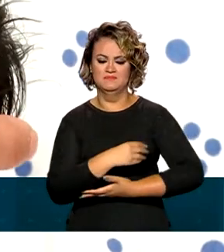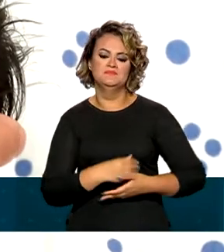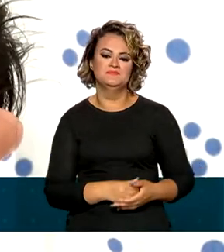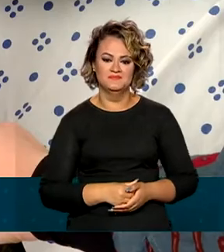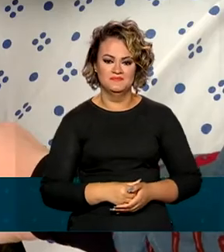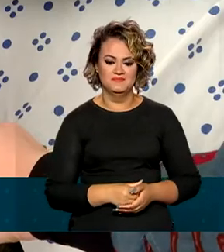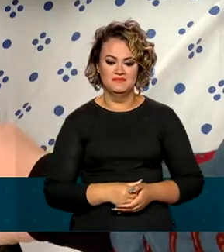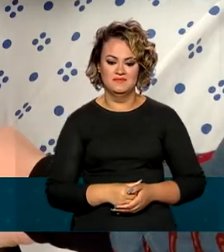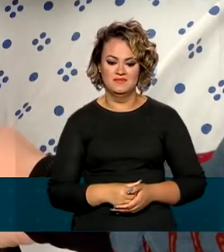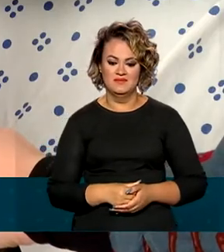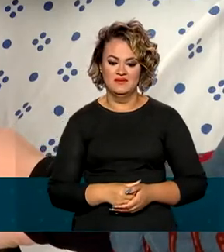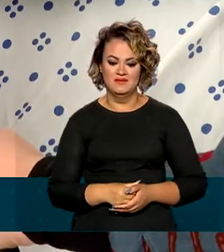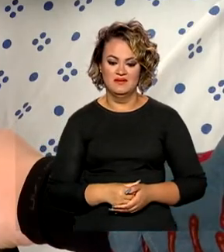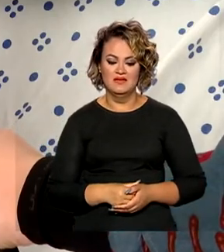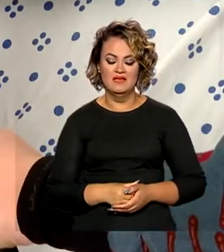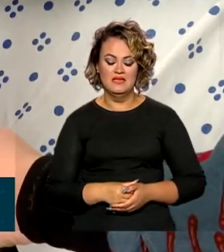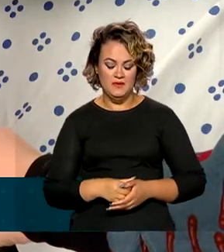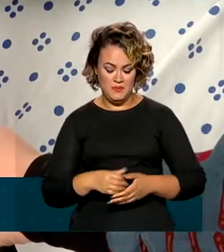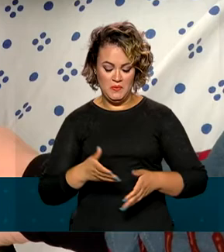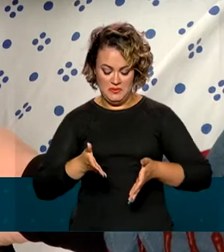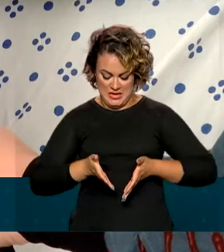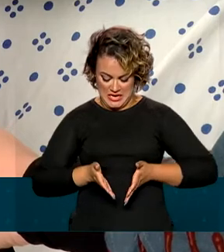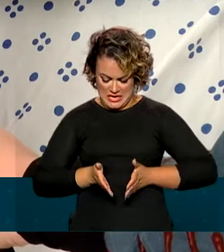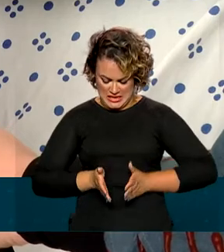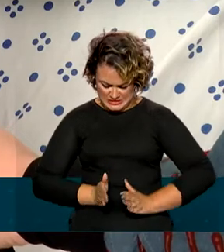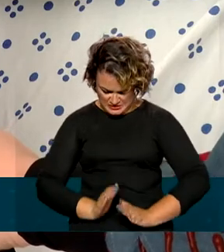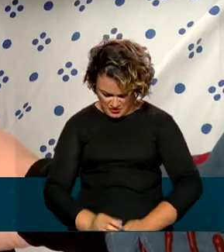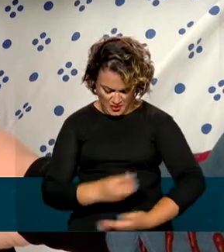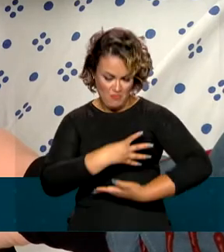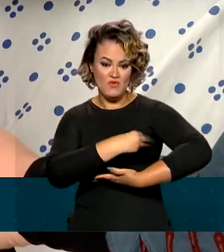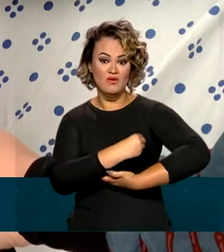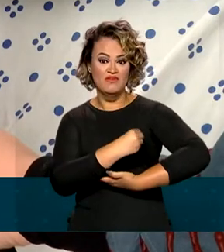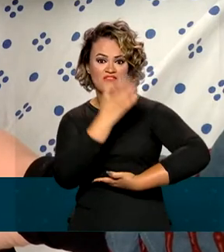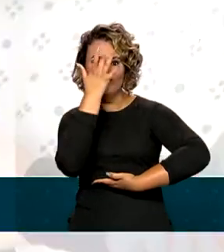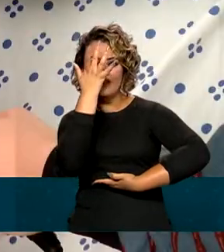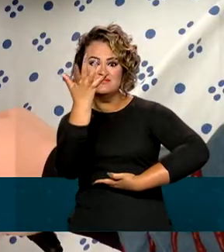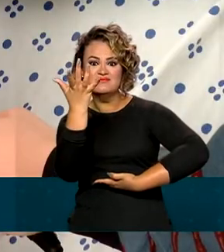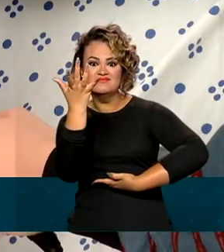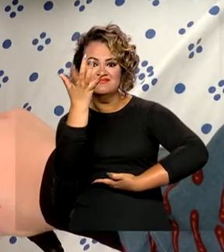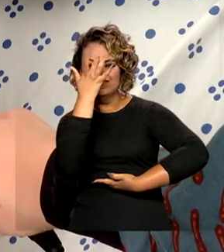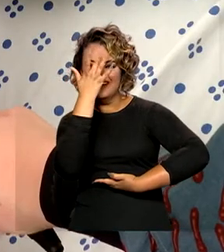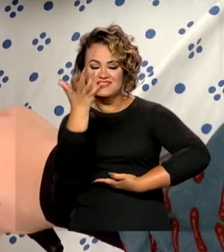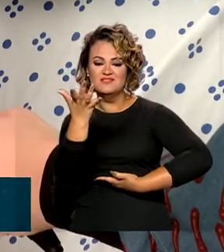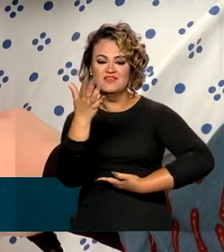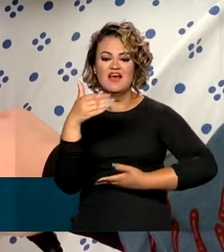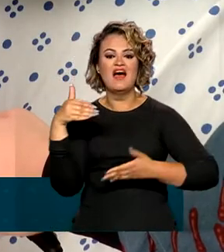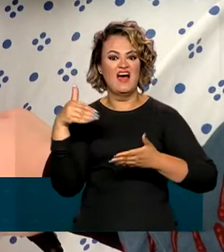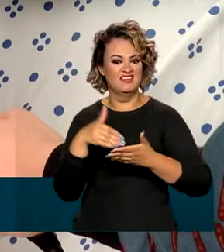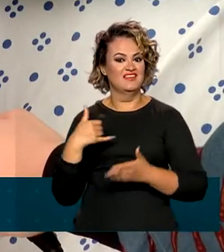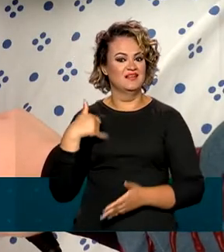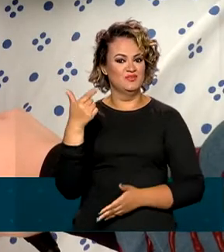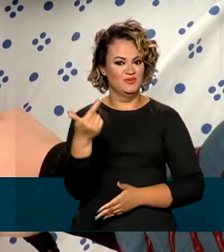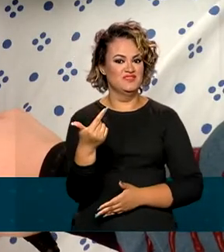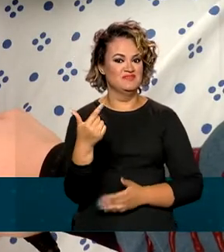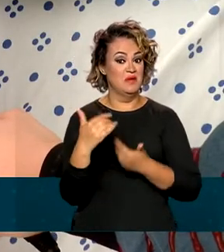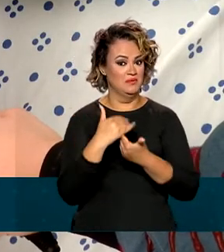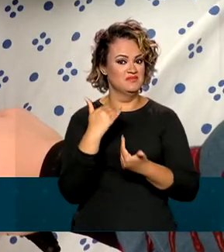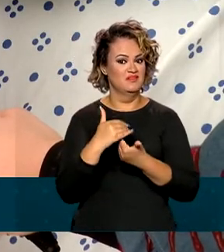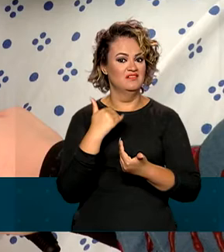o seu bebê. De primeira, quando ele veio, ele já pegou certinho. Até os dois anos, como me